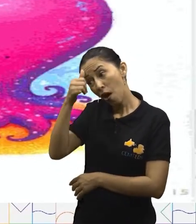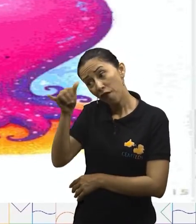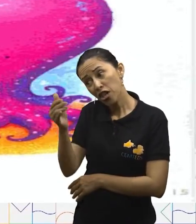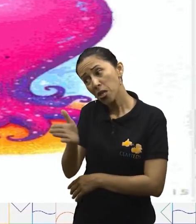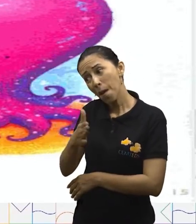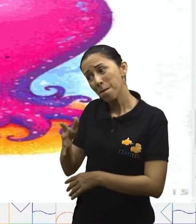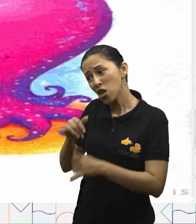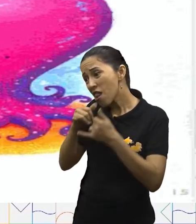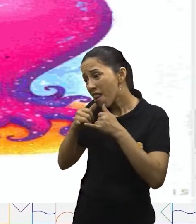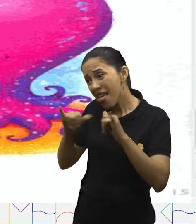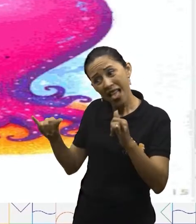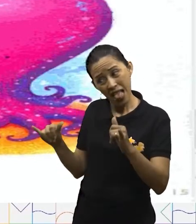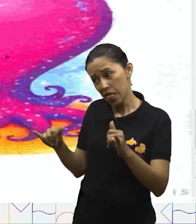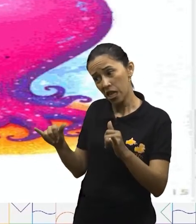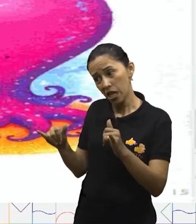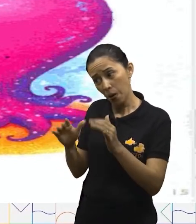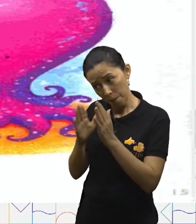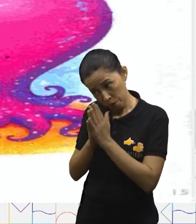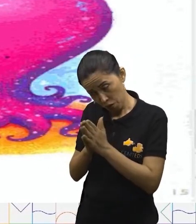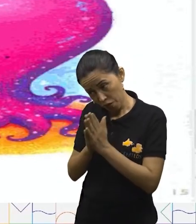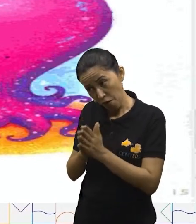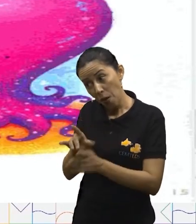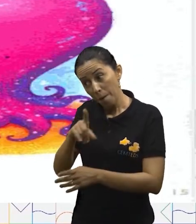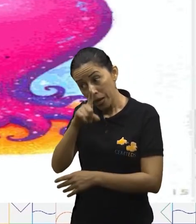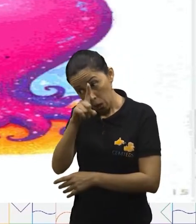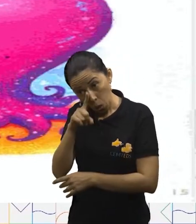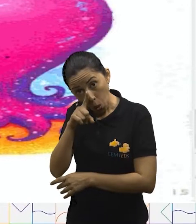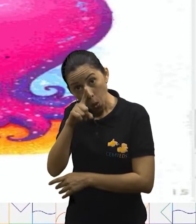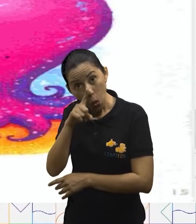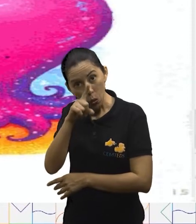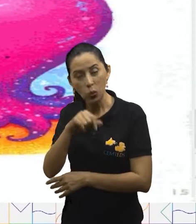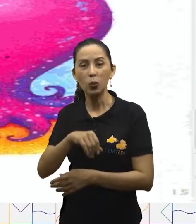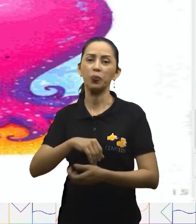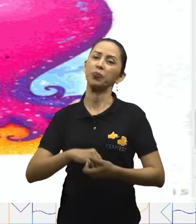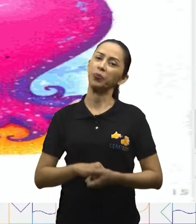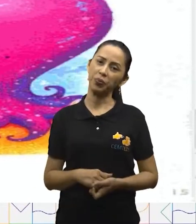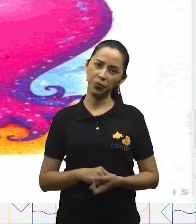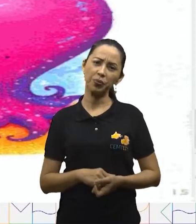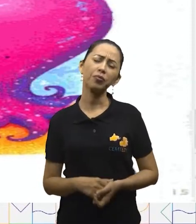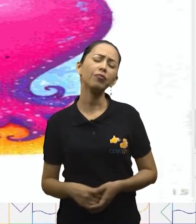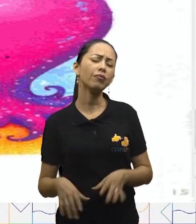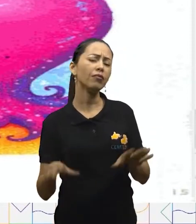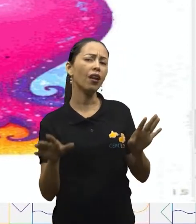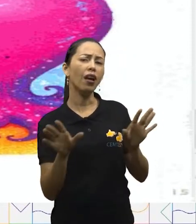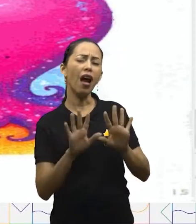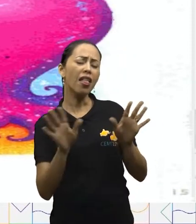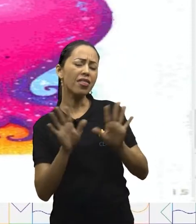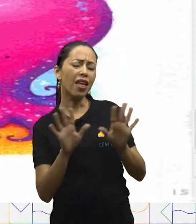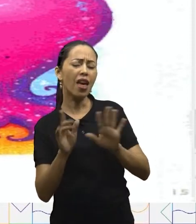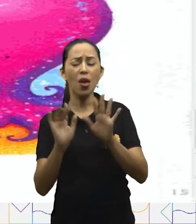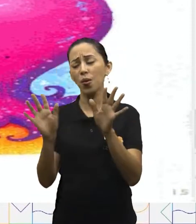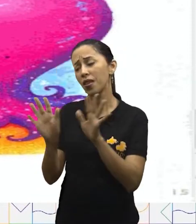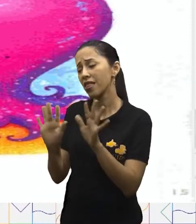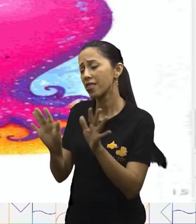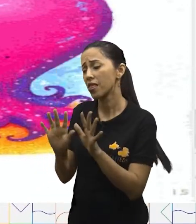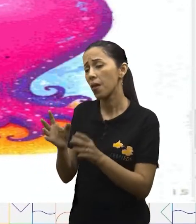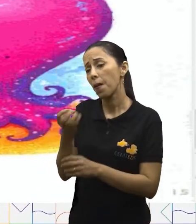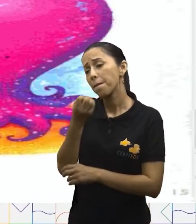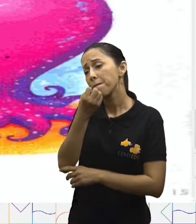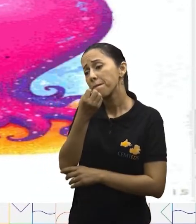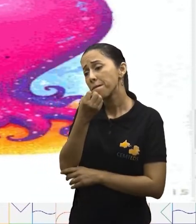Quando ele estiver ligado, é muito perigoso. Adeus, adeus. Boa viagem.